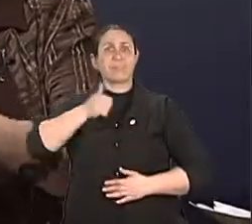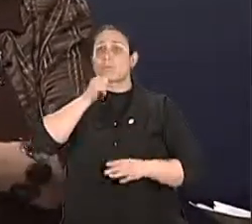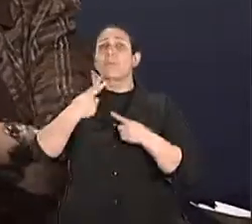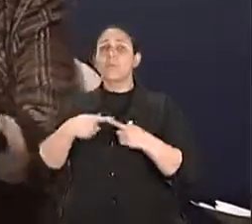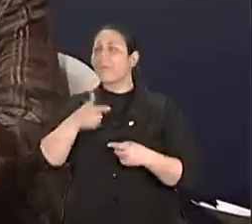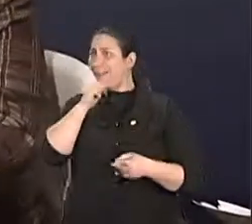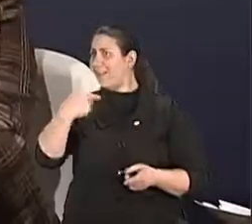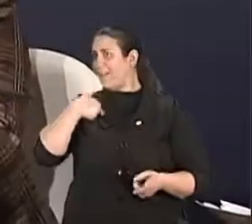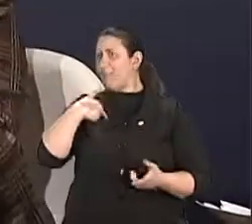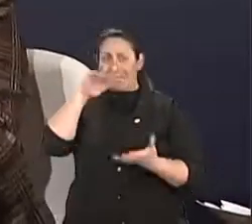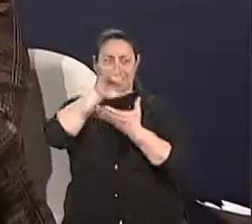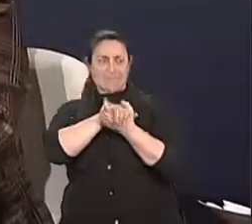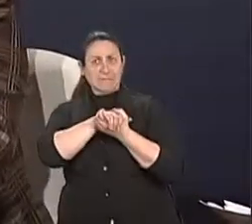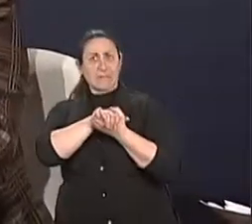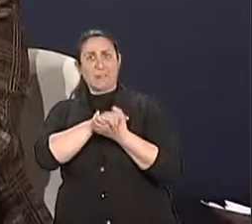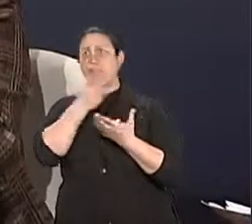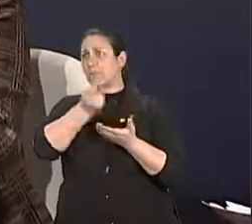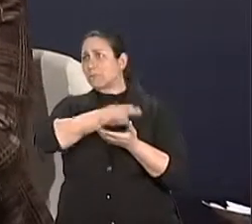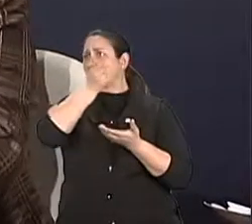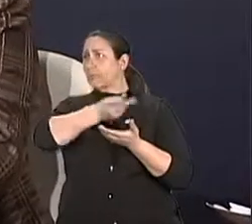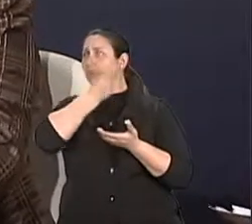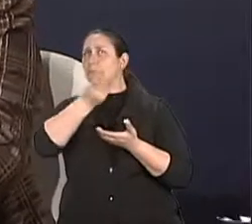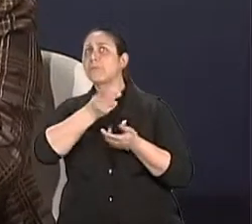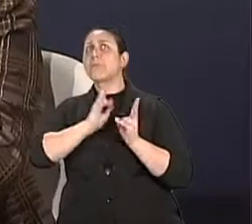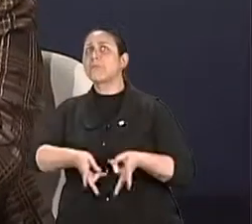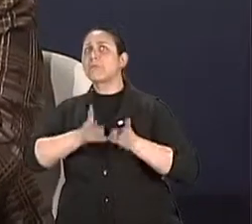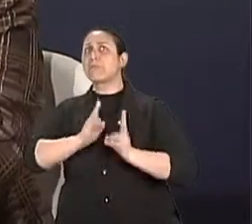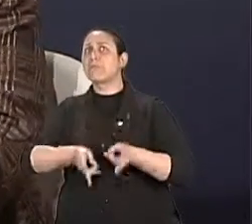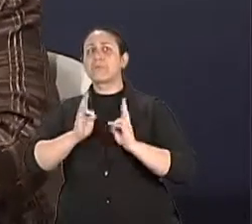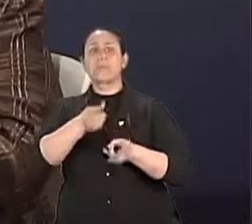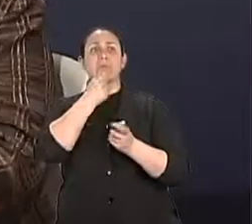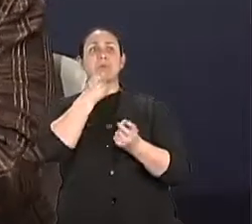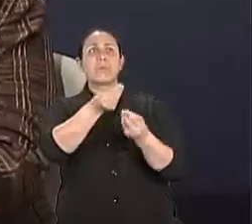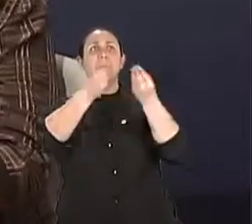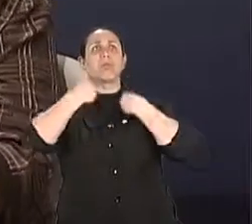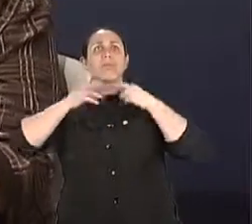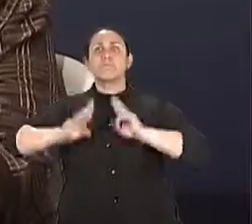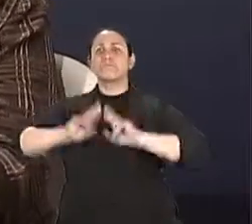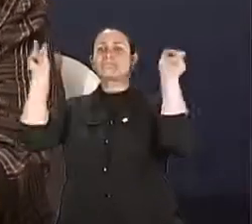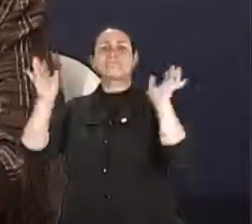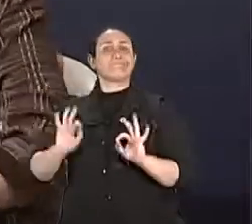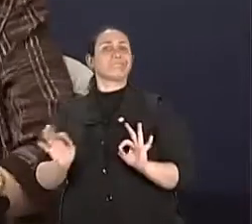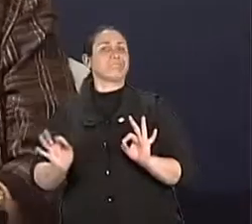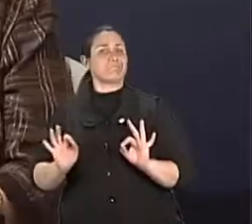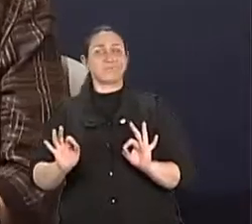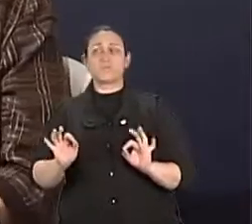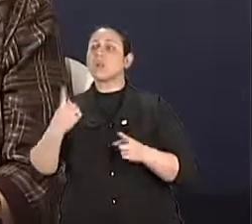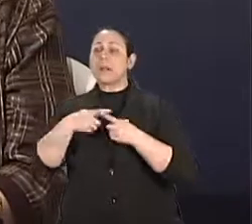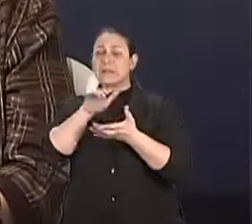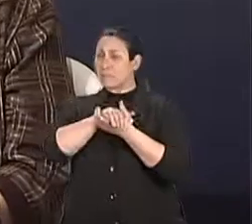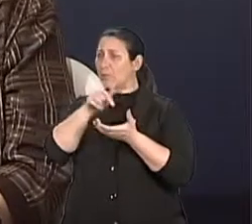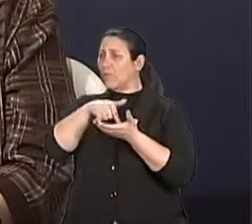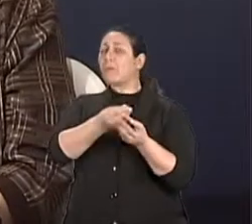ficar casada por comodismo. Tu tem que pensar assim, o casamento é útil pra